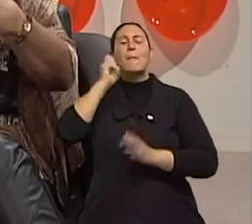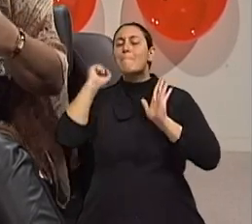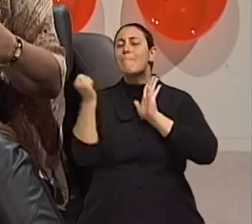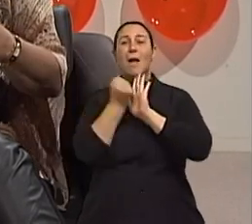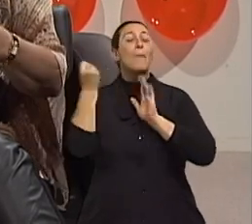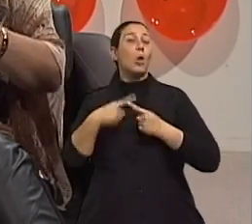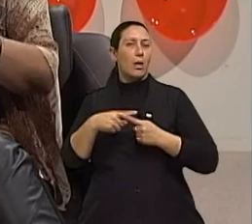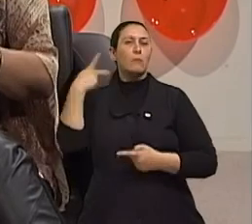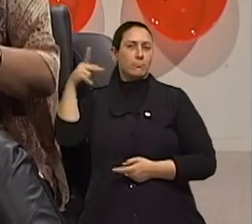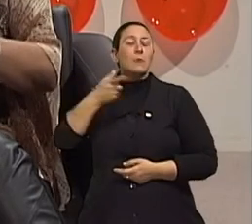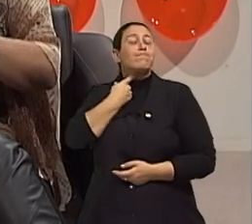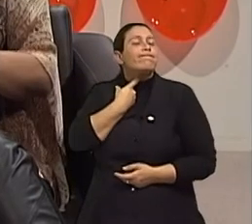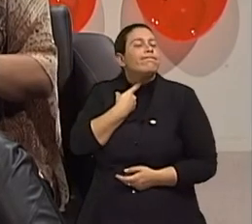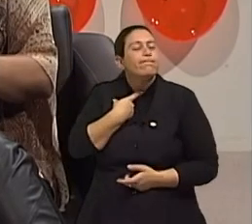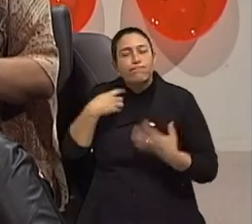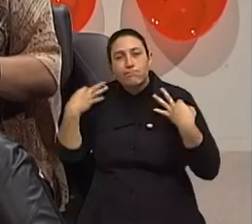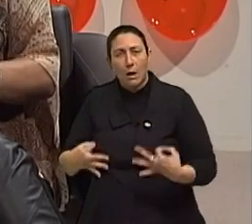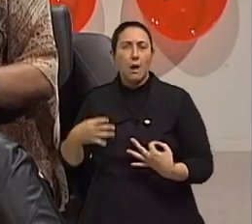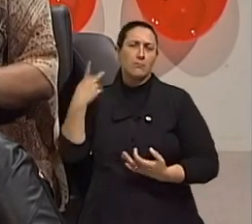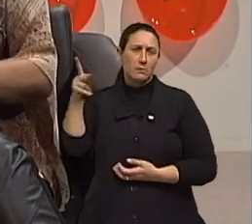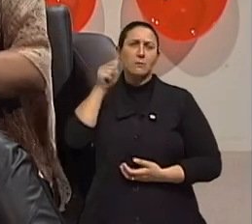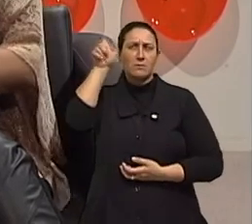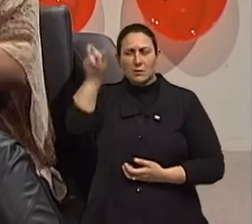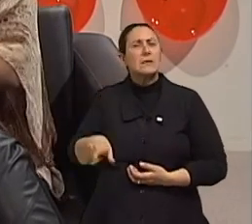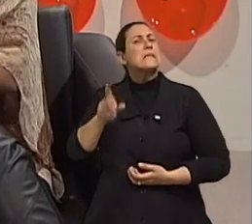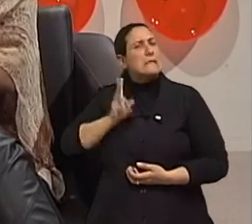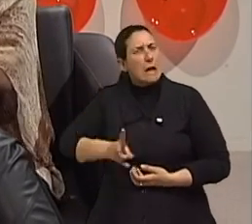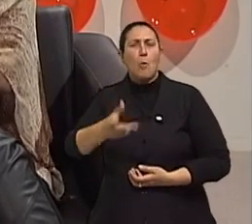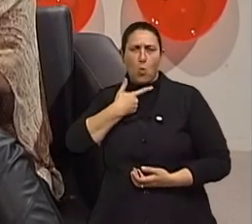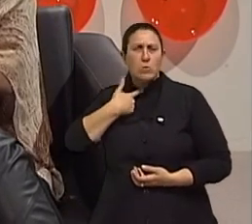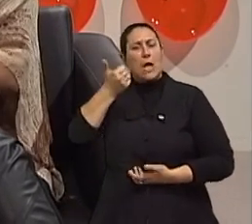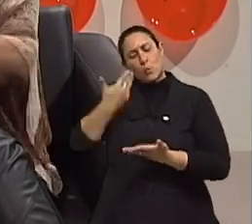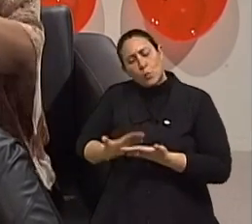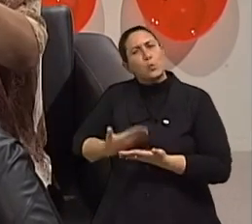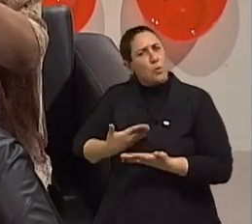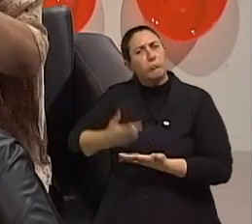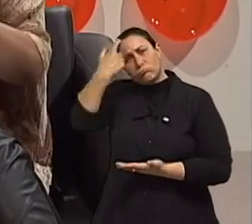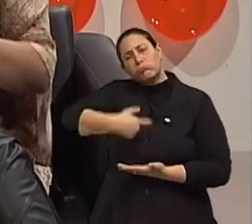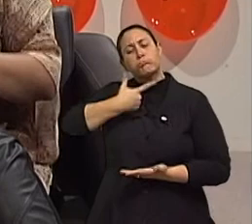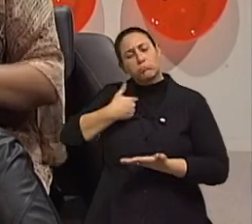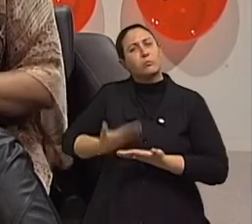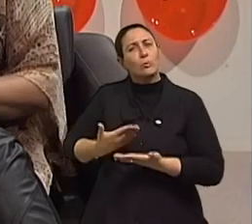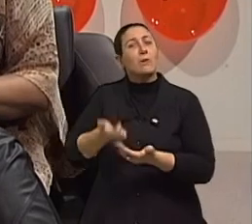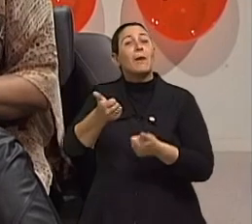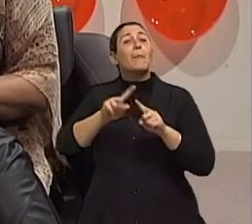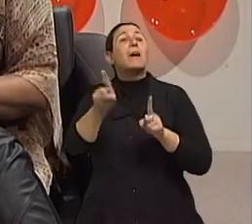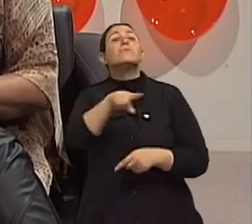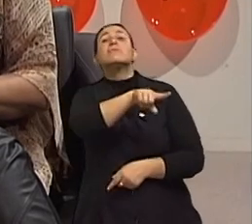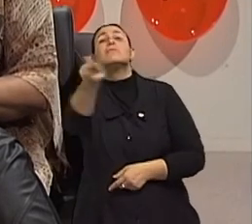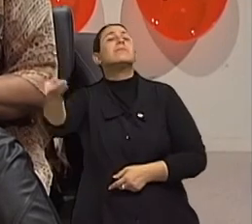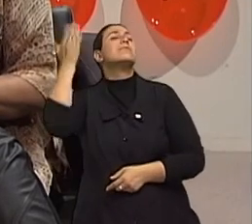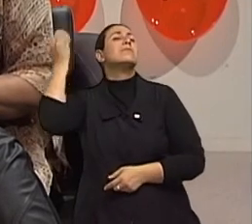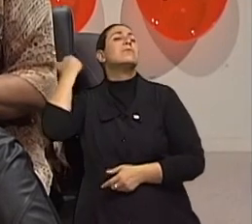quer ela tinha o desejo, em primeiro lugar, ela deixa claro que ela foi uma pessoa que sempre gostou de estudar, mas vocês que não gostaram de